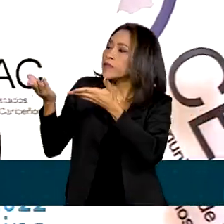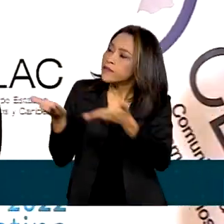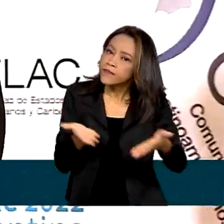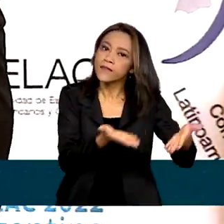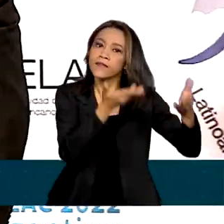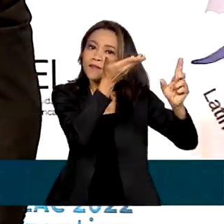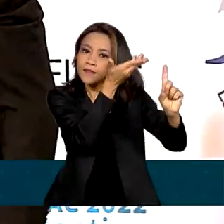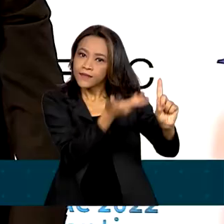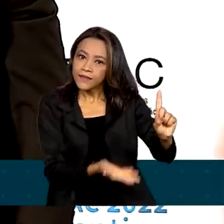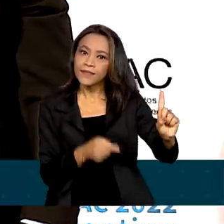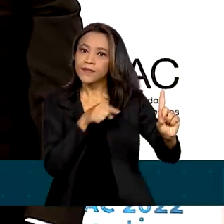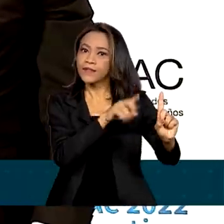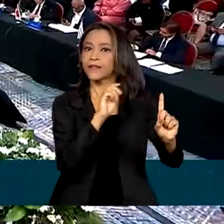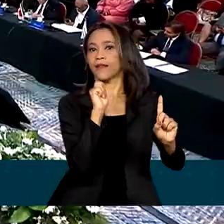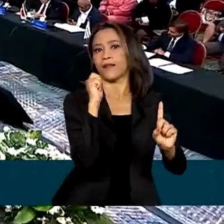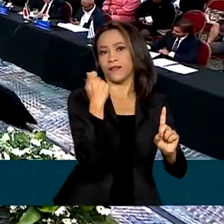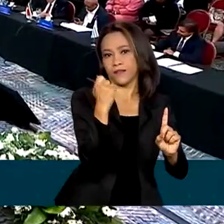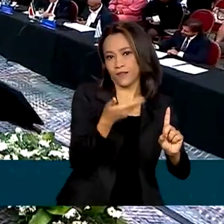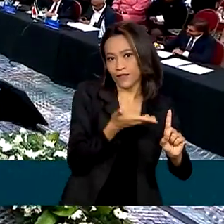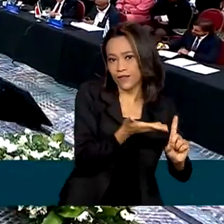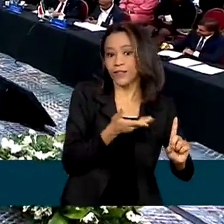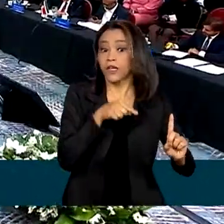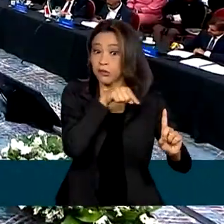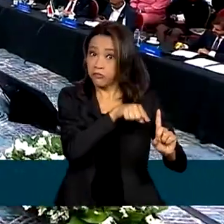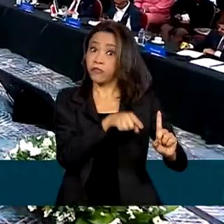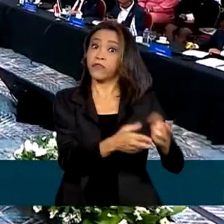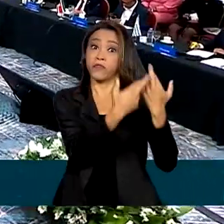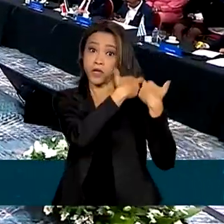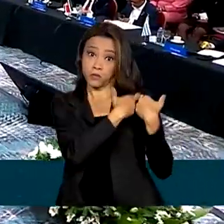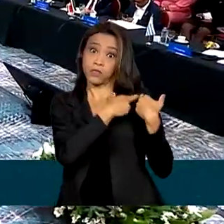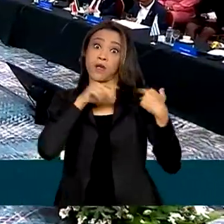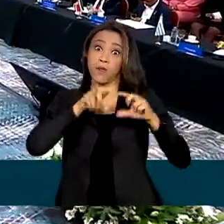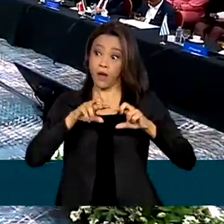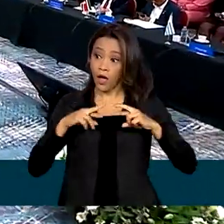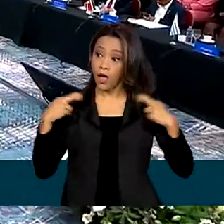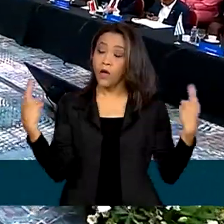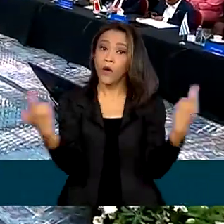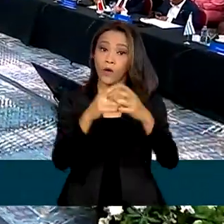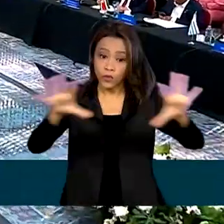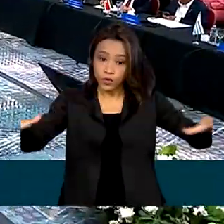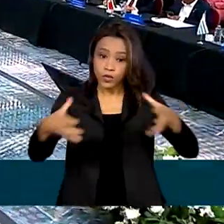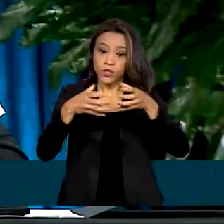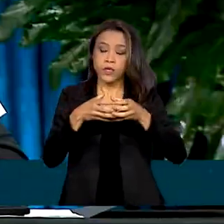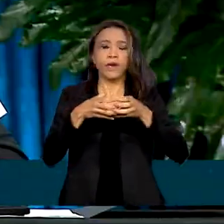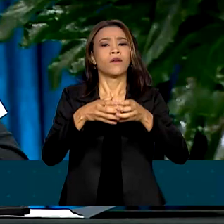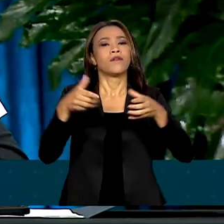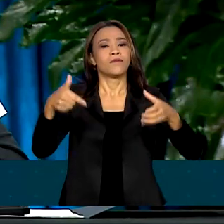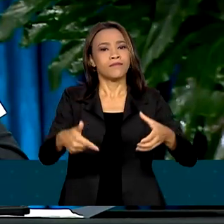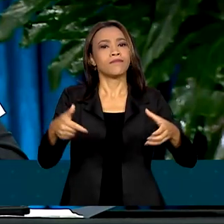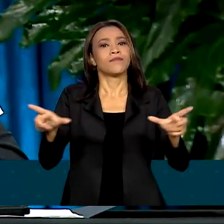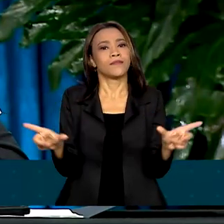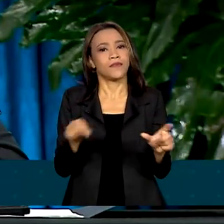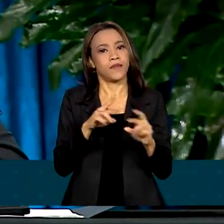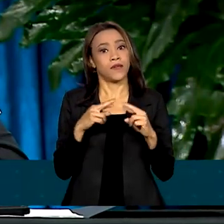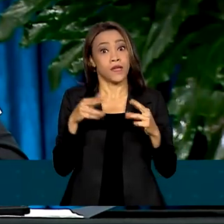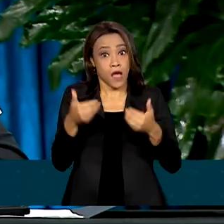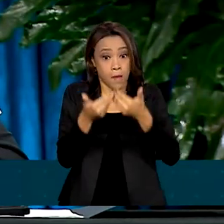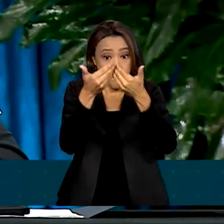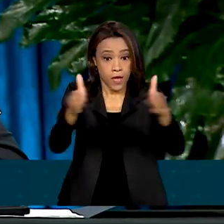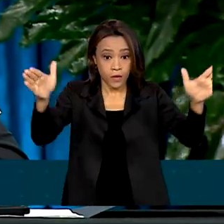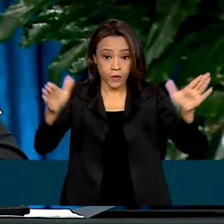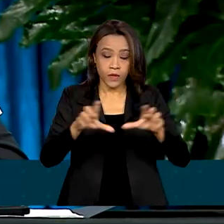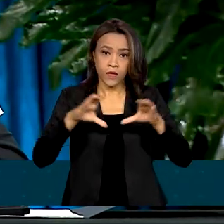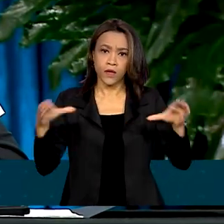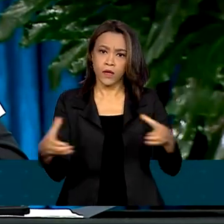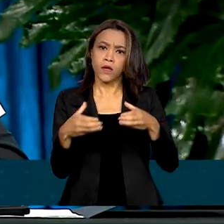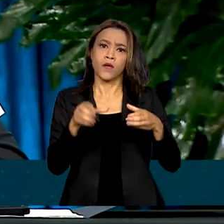dos anfitriões argentinos, que presidiram temporariamente a Selac até esta terça-feira. Logo na abertura da reunião, o presidente